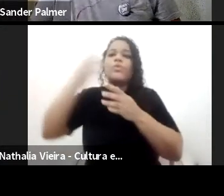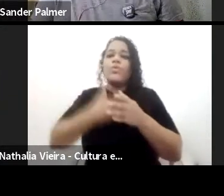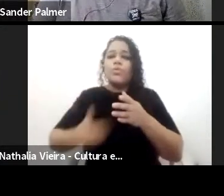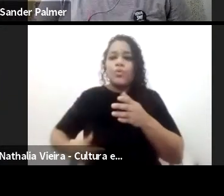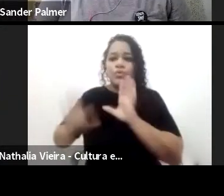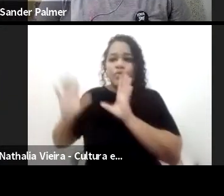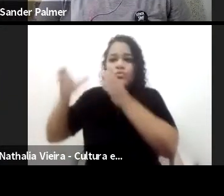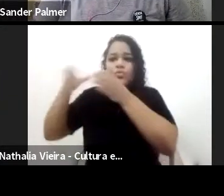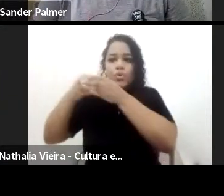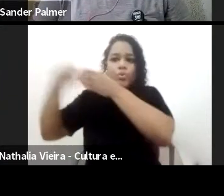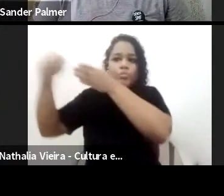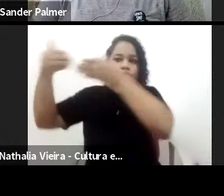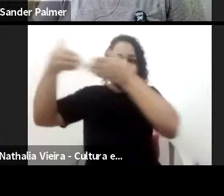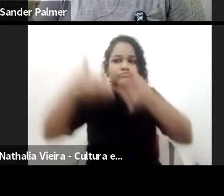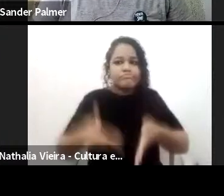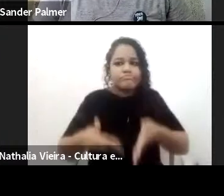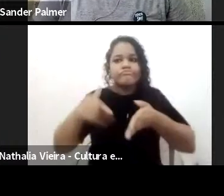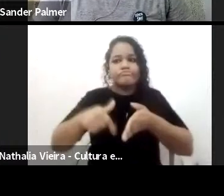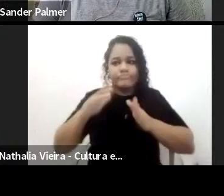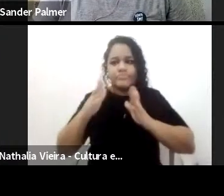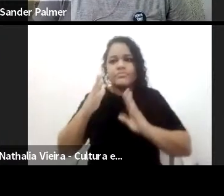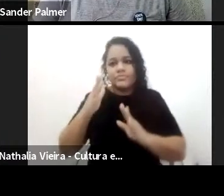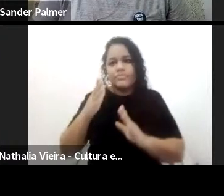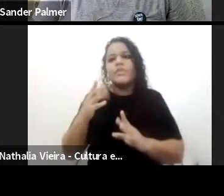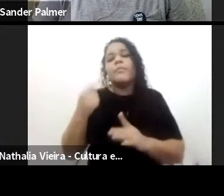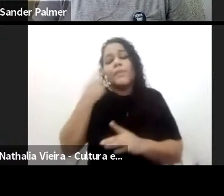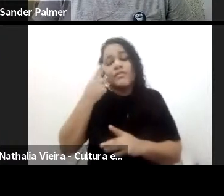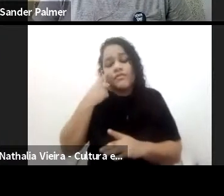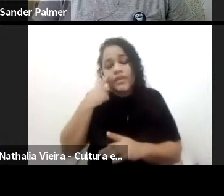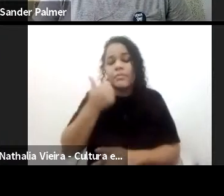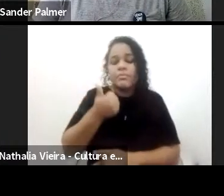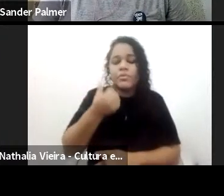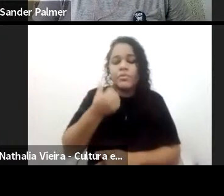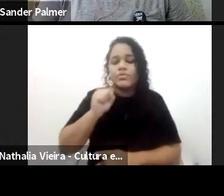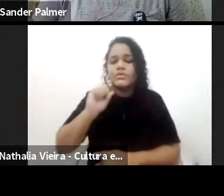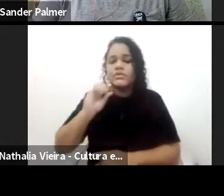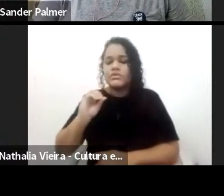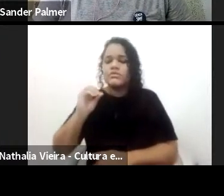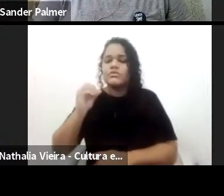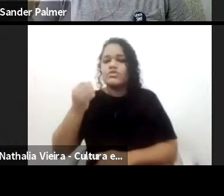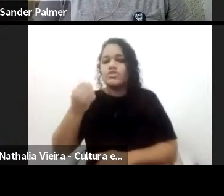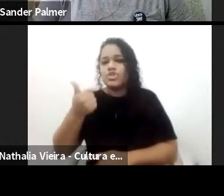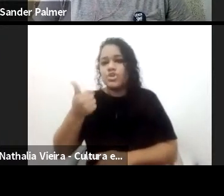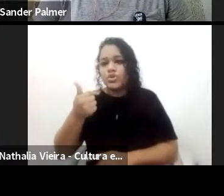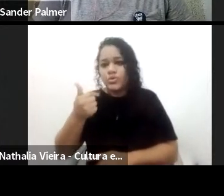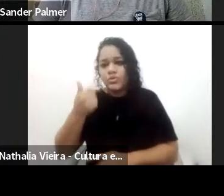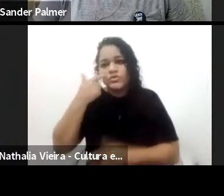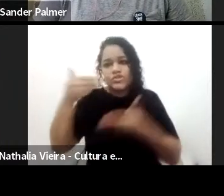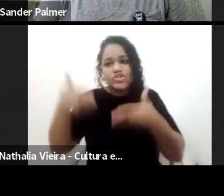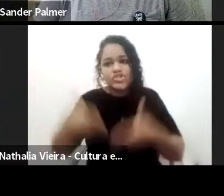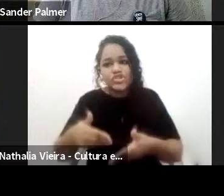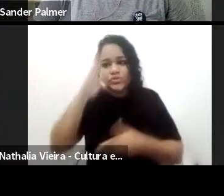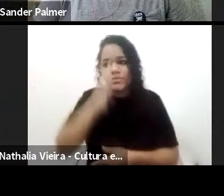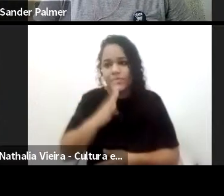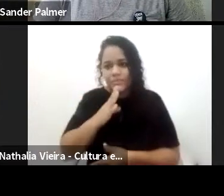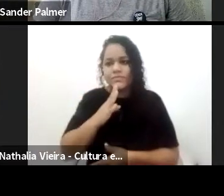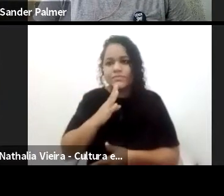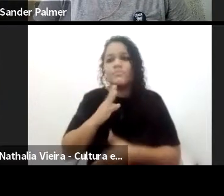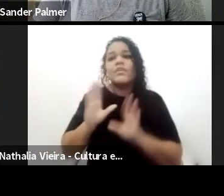corte aqui no Brasil em 1808, dessa estada aqui, não só uma questão